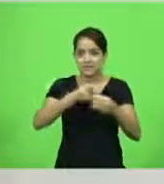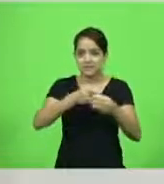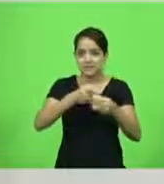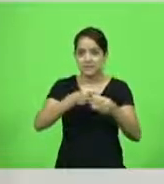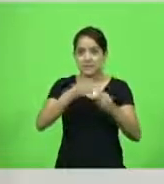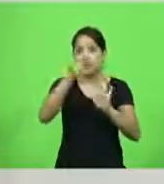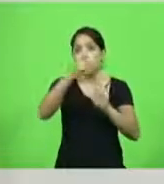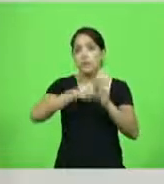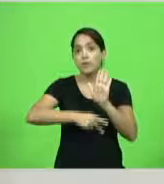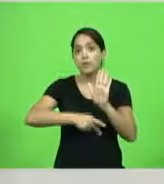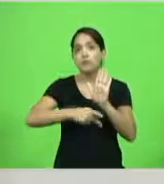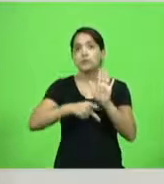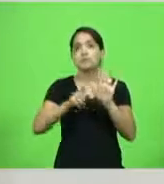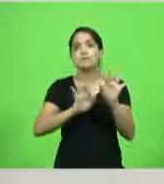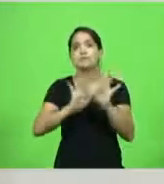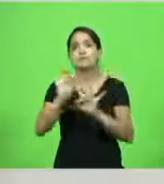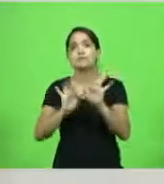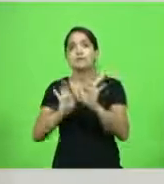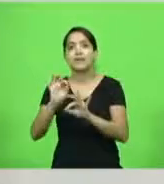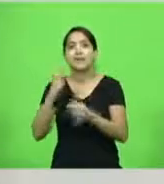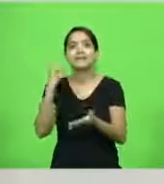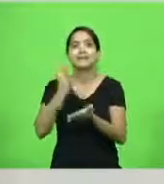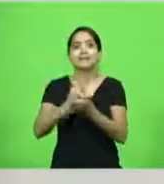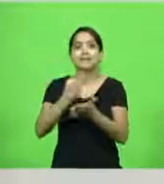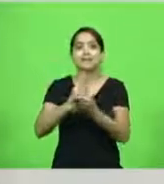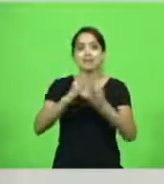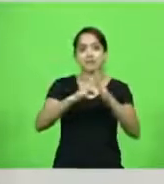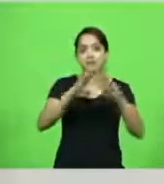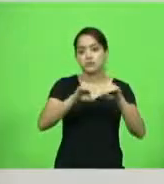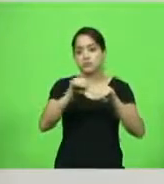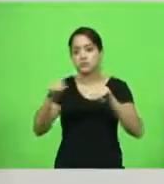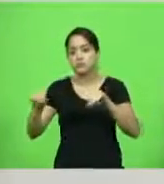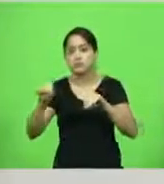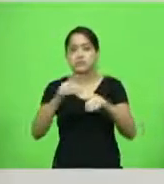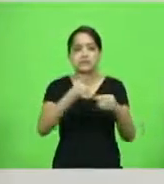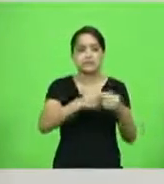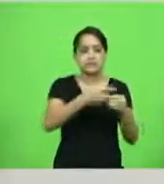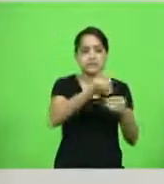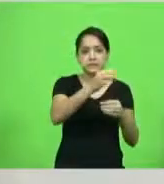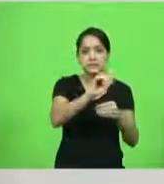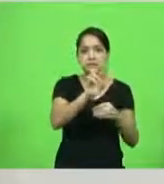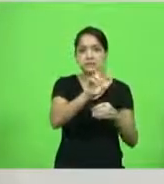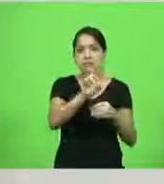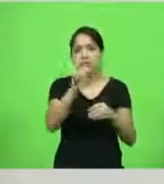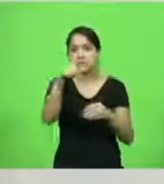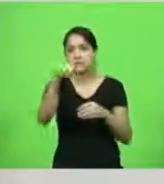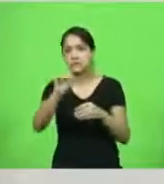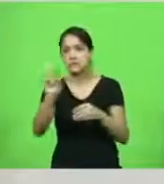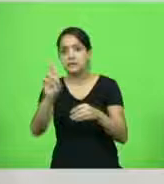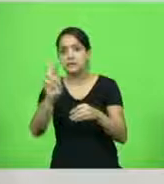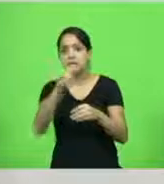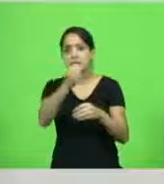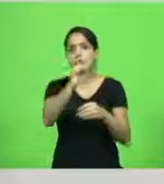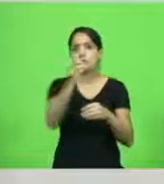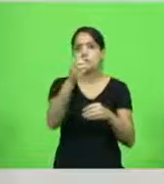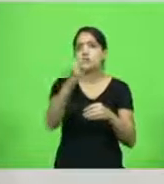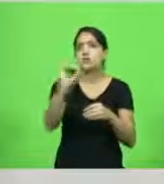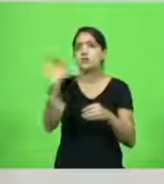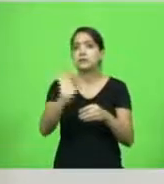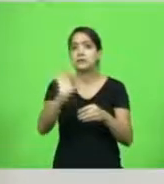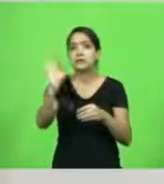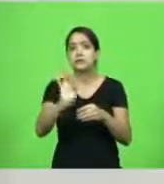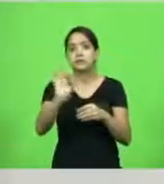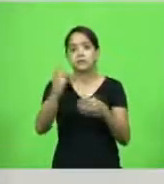trabalhar em cima da taxa de esgoto. Tem cidades que cobram 60%, tem cidades que cobram 70%, outras 80%, outras 100%.